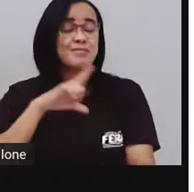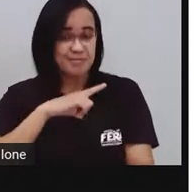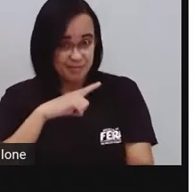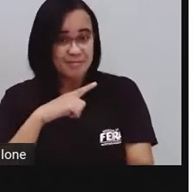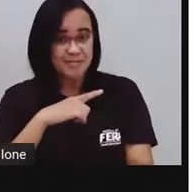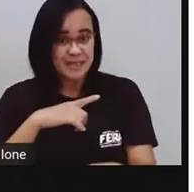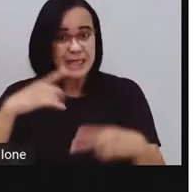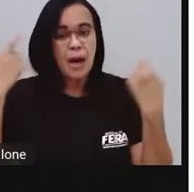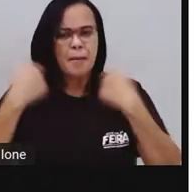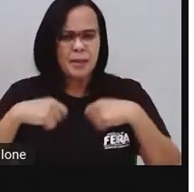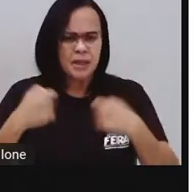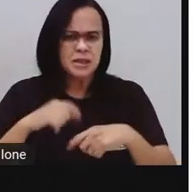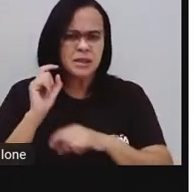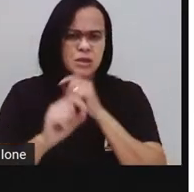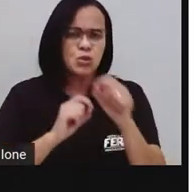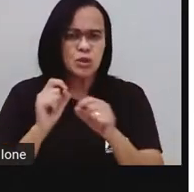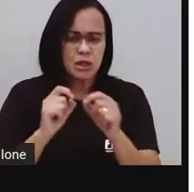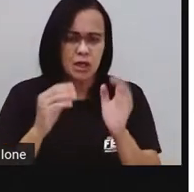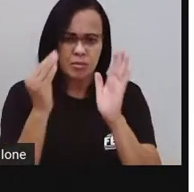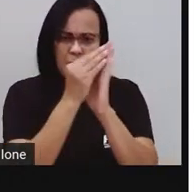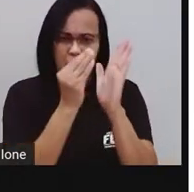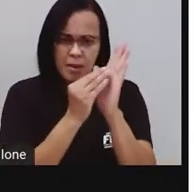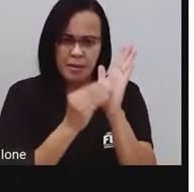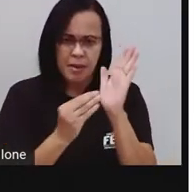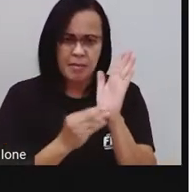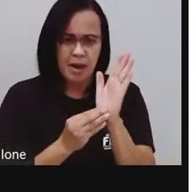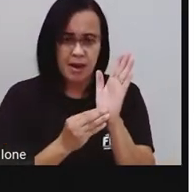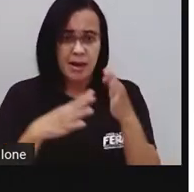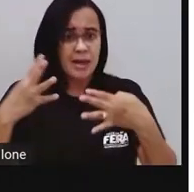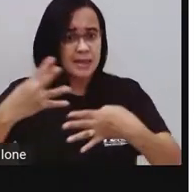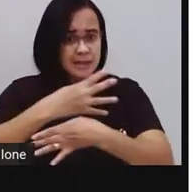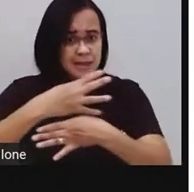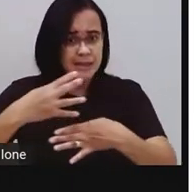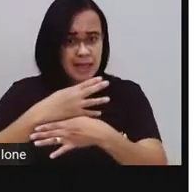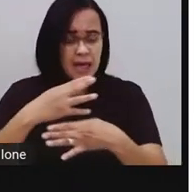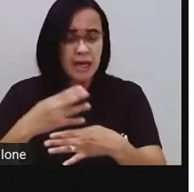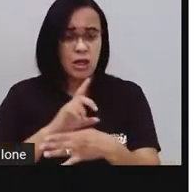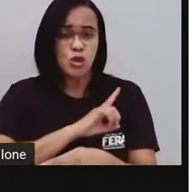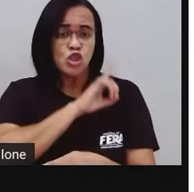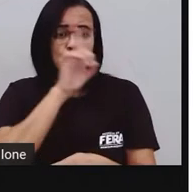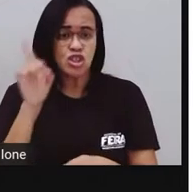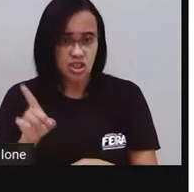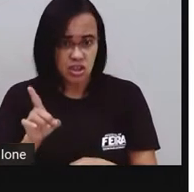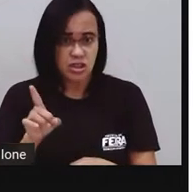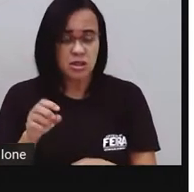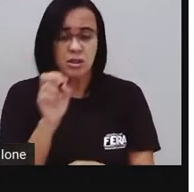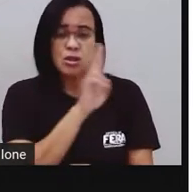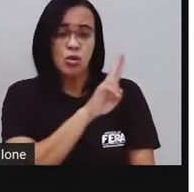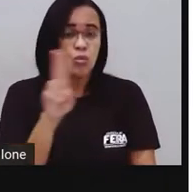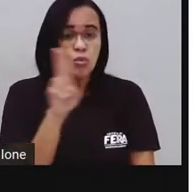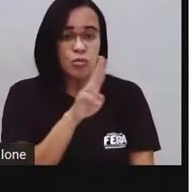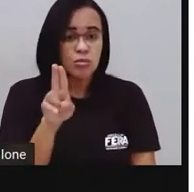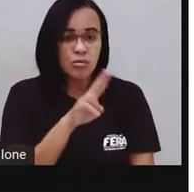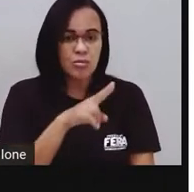a data, não é isso? Que é aqui, no caso, o SAMI, né? E aí você tem o nome da pessoa que vai receber a carta aqui e